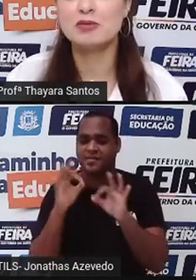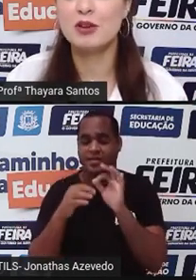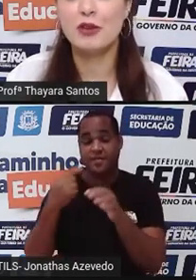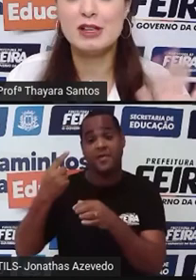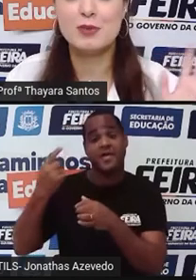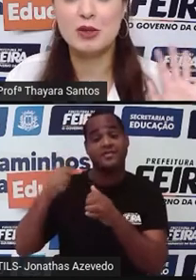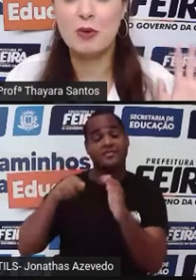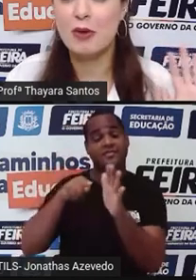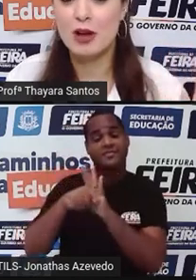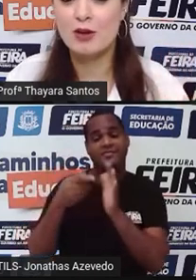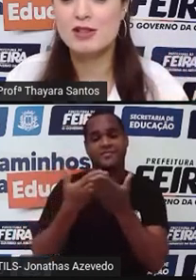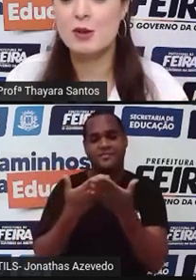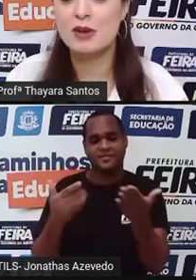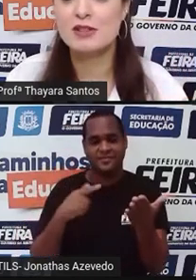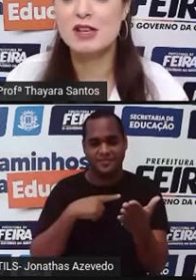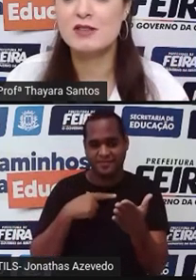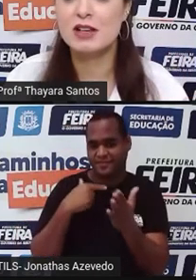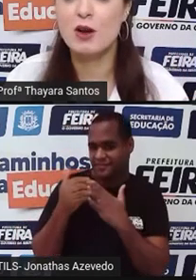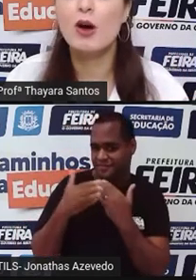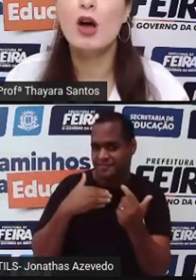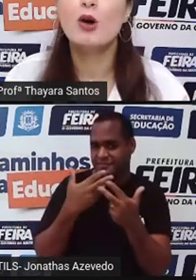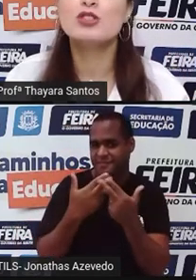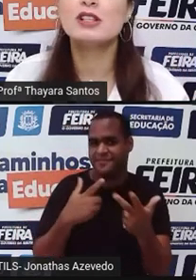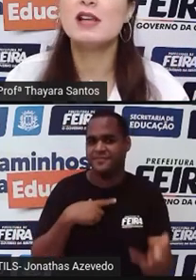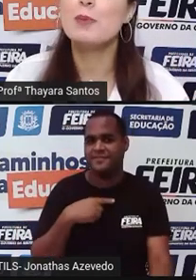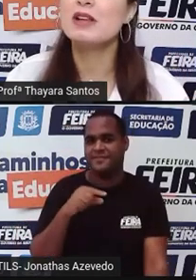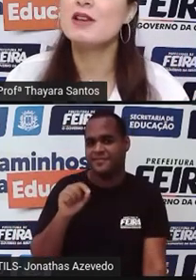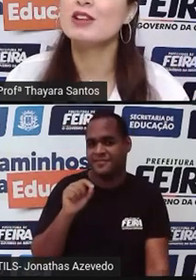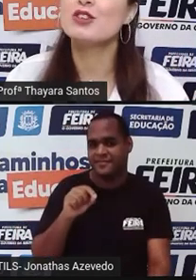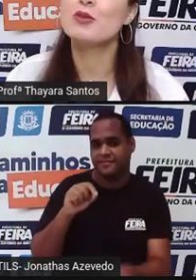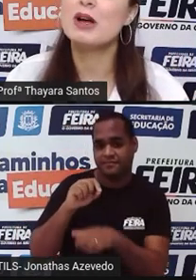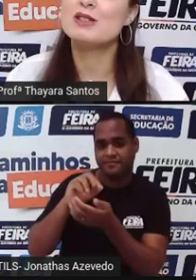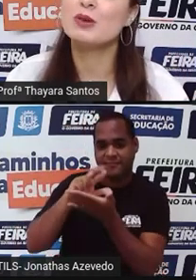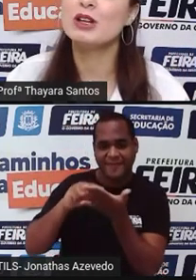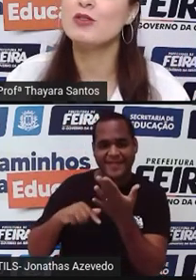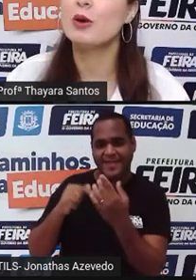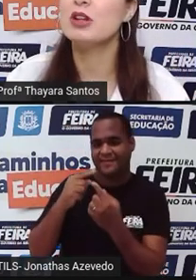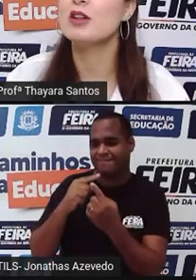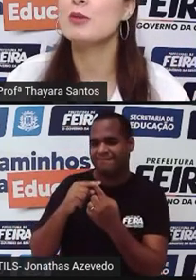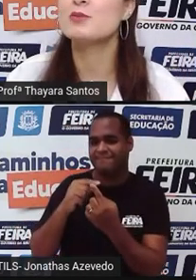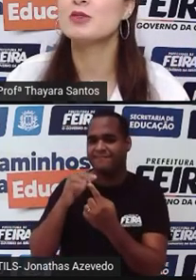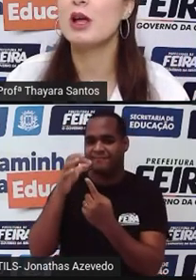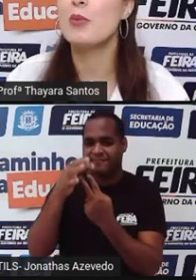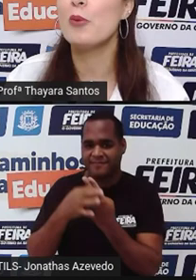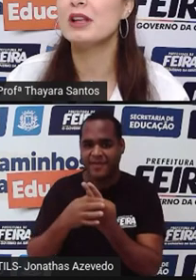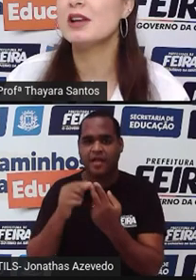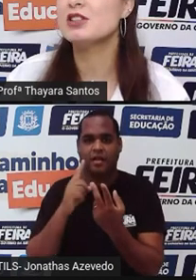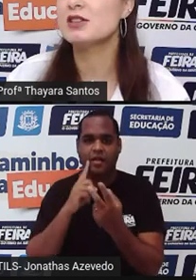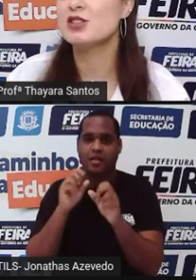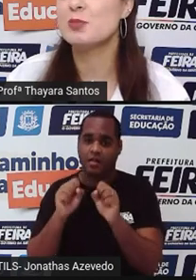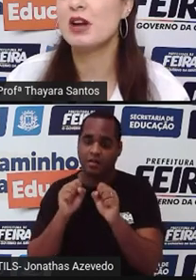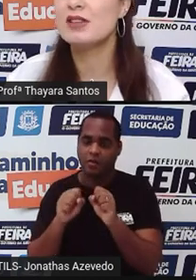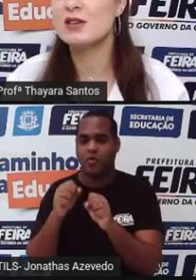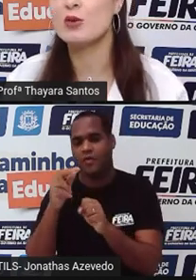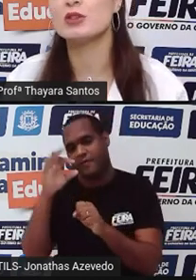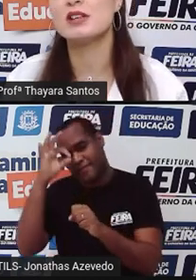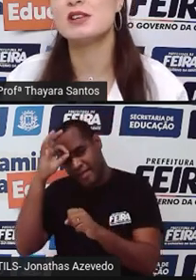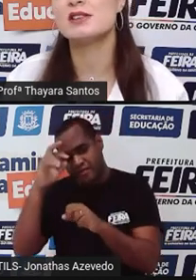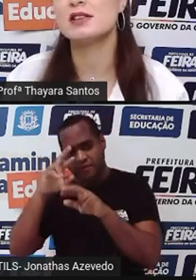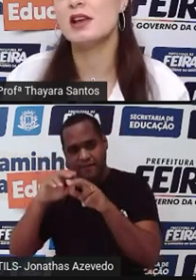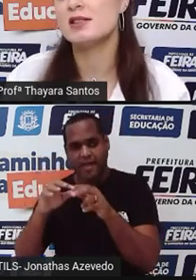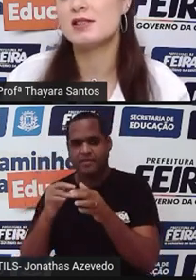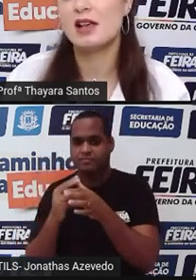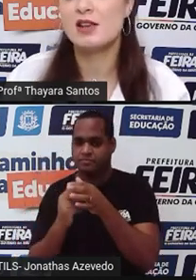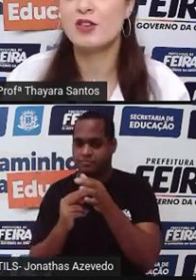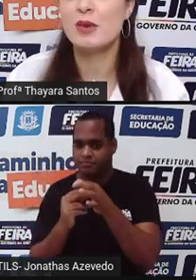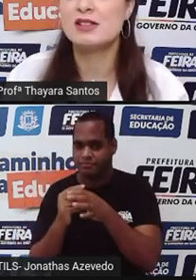pergunta eu vou responder qualquer coisa só para vocês verem. Utilizar preservativo masculino e feminino ao mesmo tempo aumenta as chances de prevenção contra as